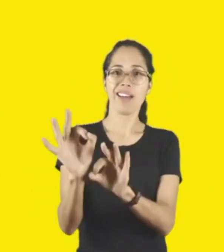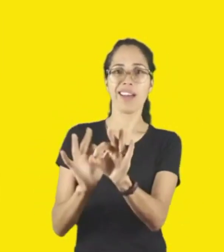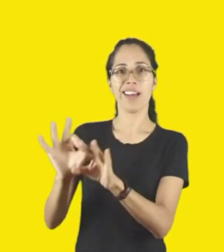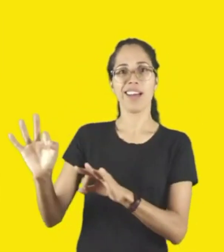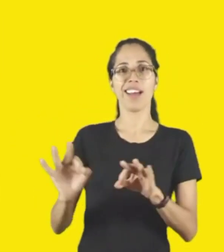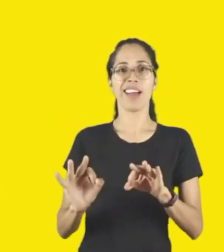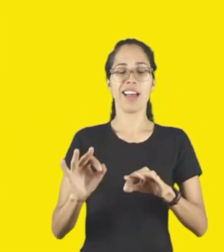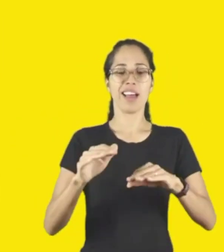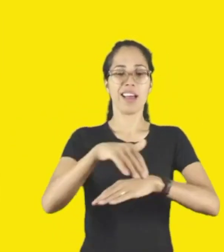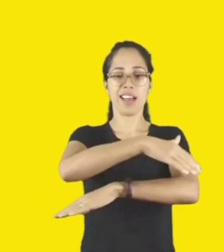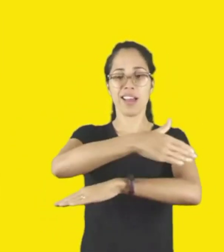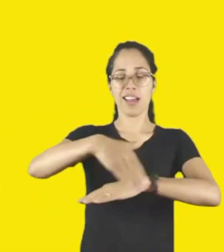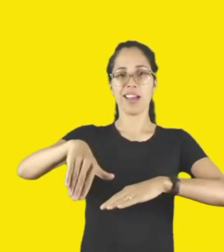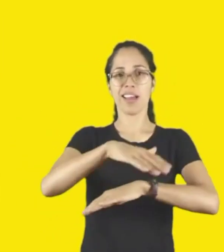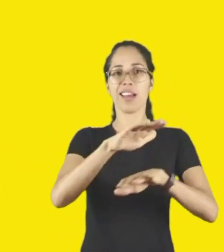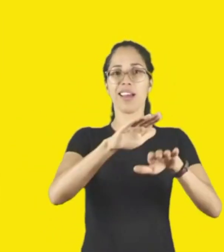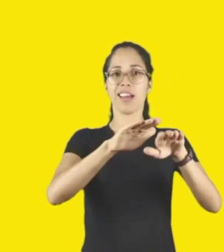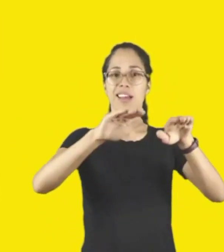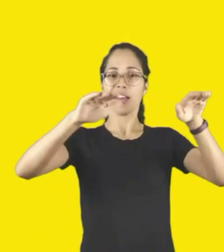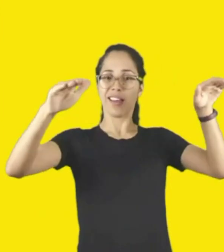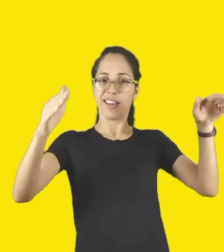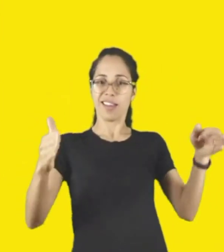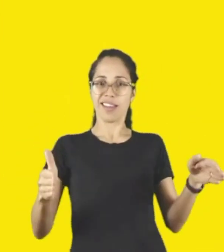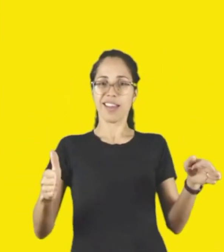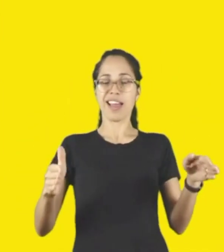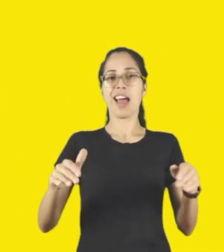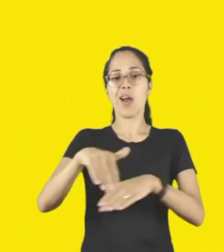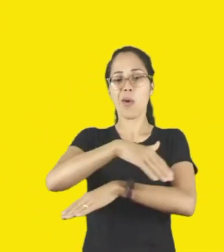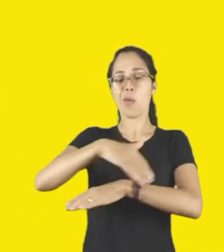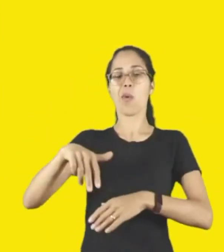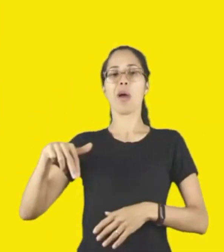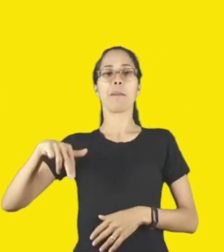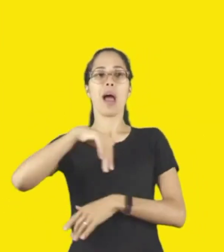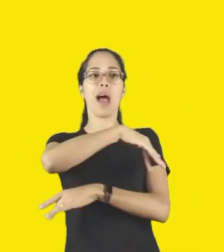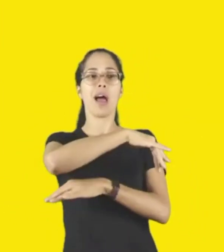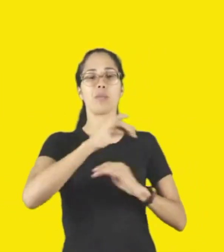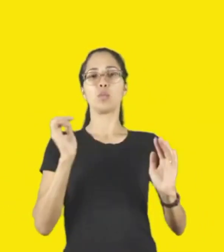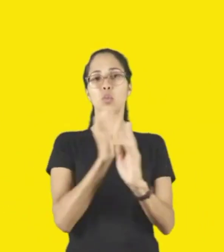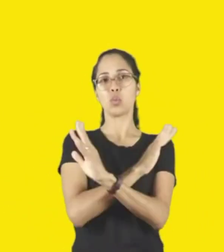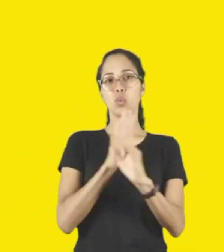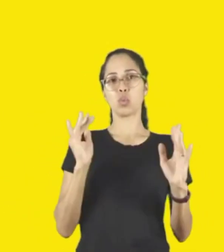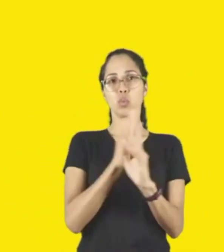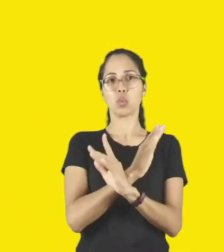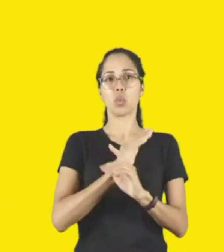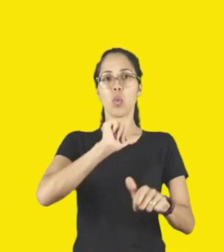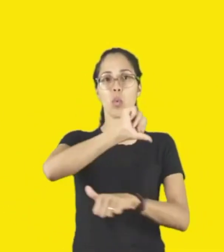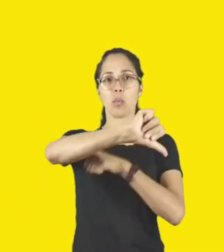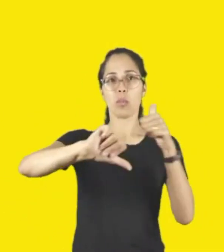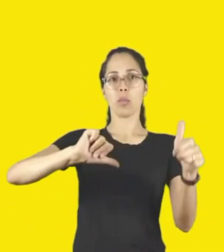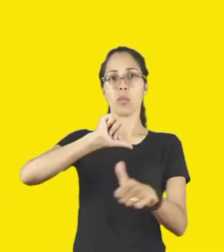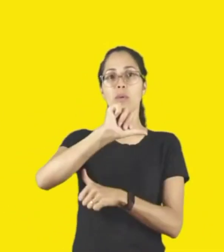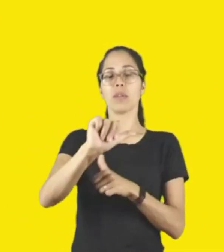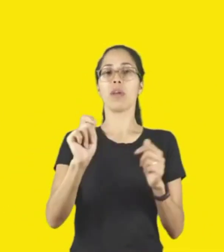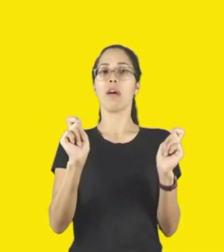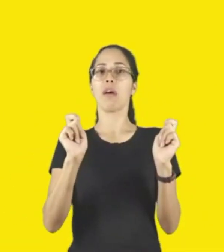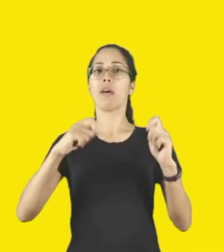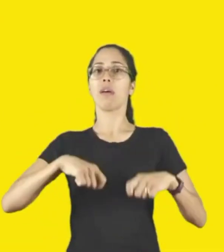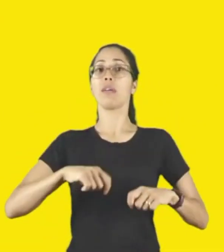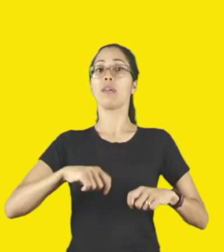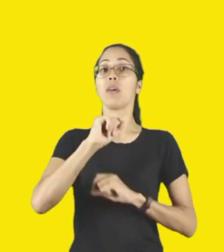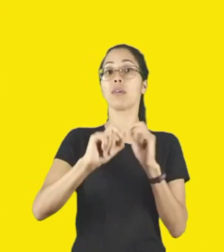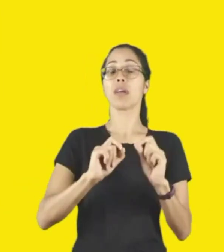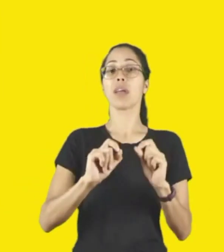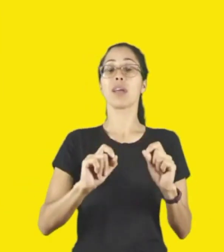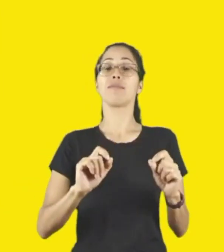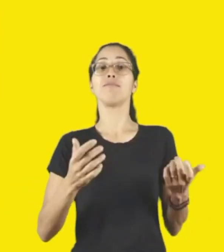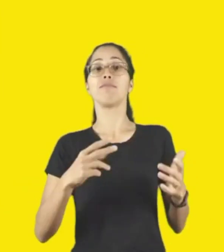-se galeria e a rua vira uma verdadeira passarela. Com essas mutações, torna-se possível ressignificar